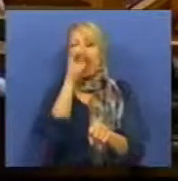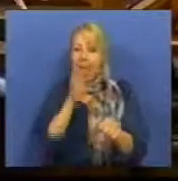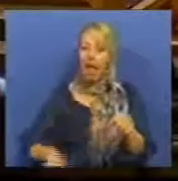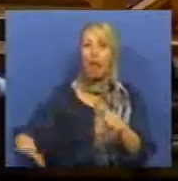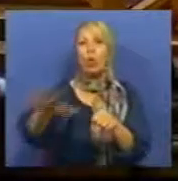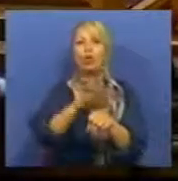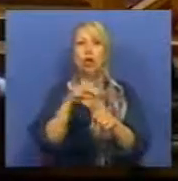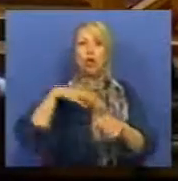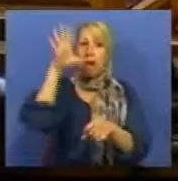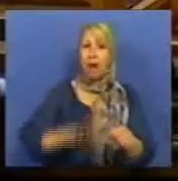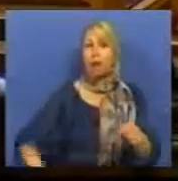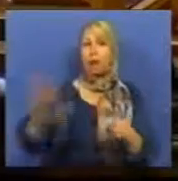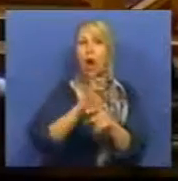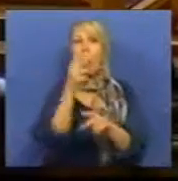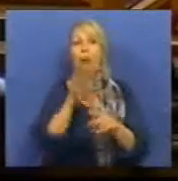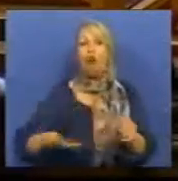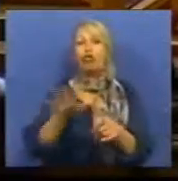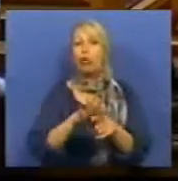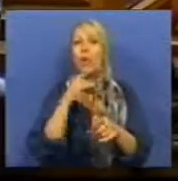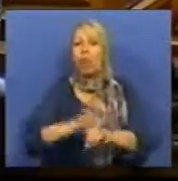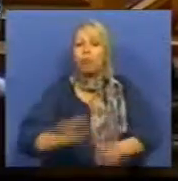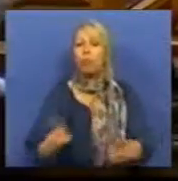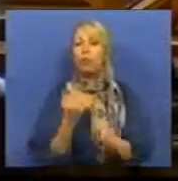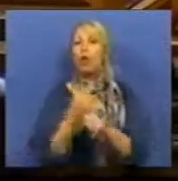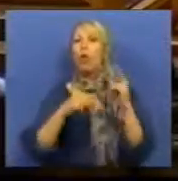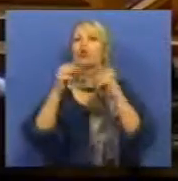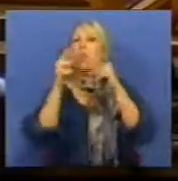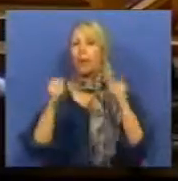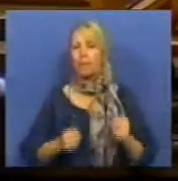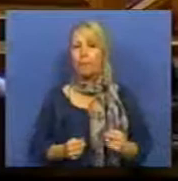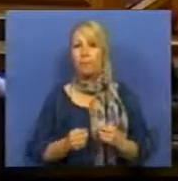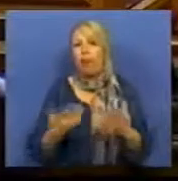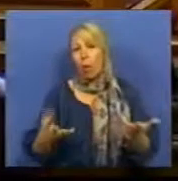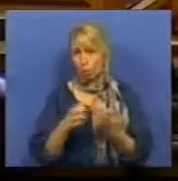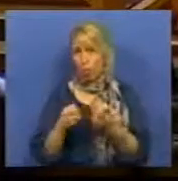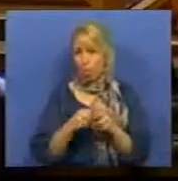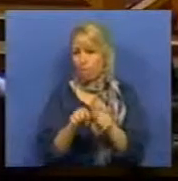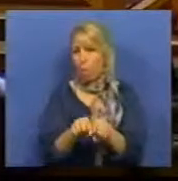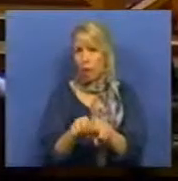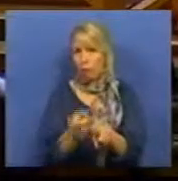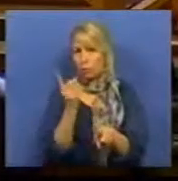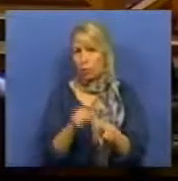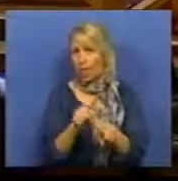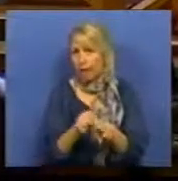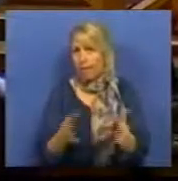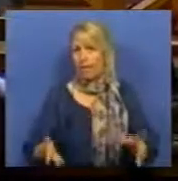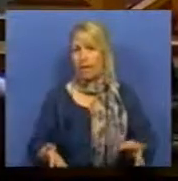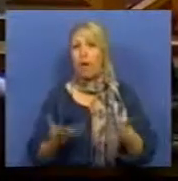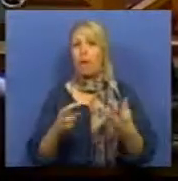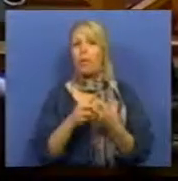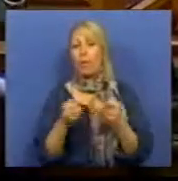ou outras zonas onde não seja permitido construir. Ora, o problema está, não aqui, mas o problema está em que,